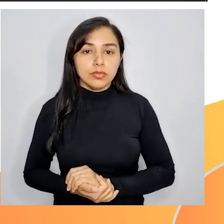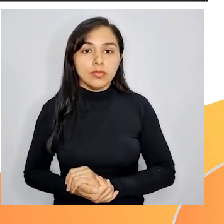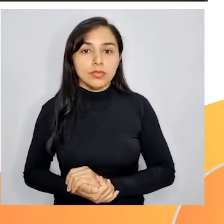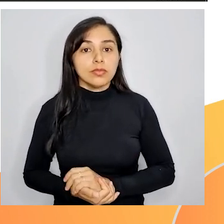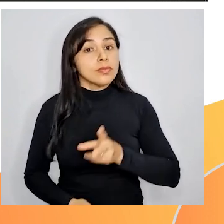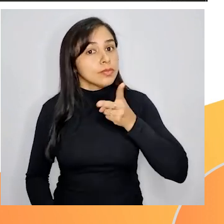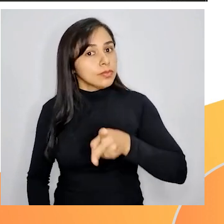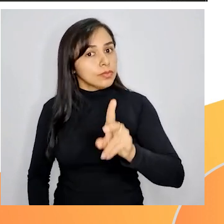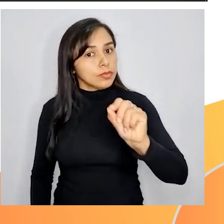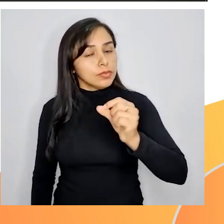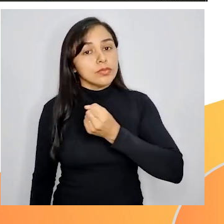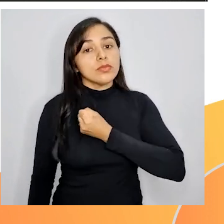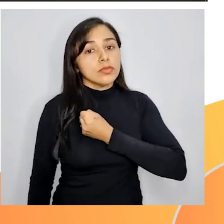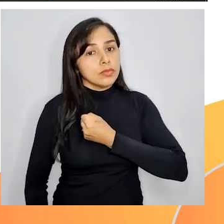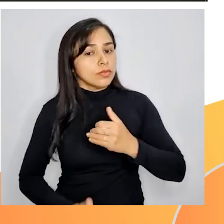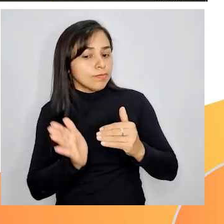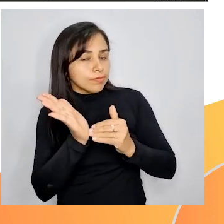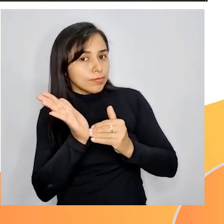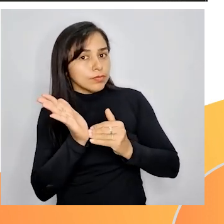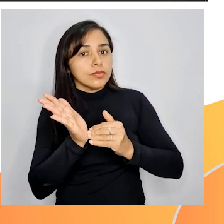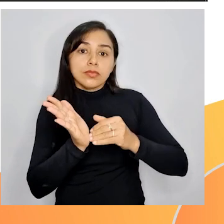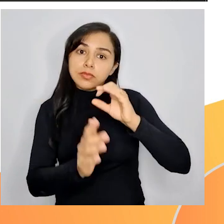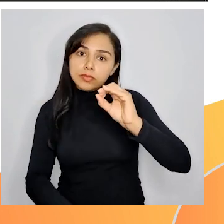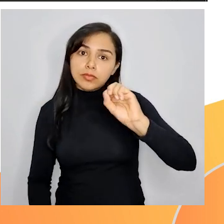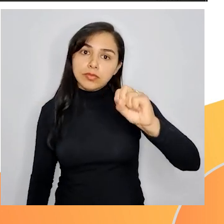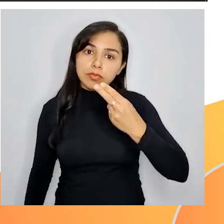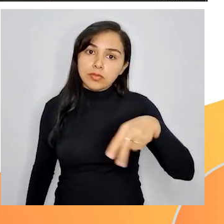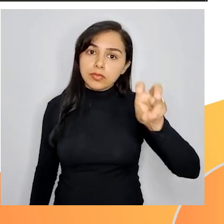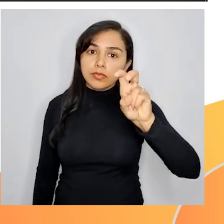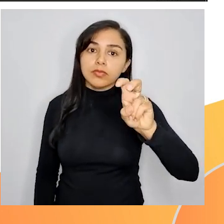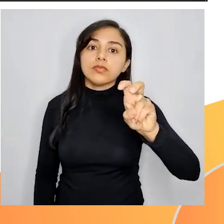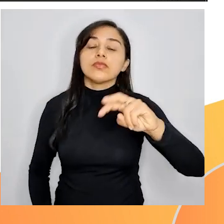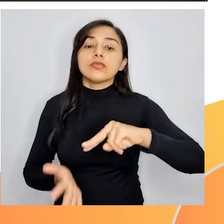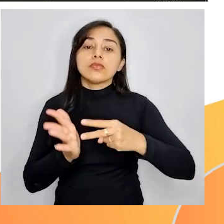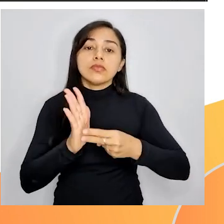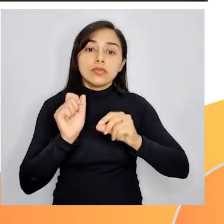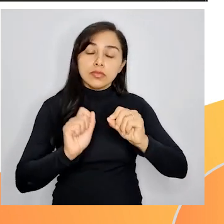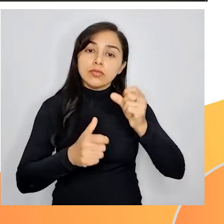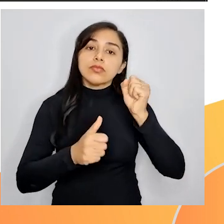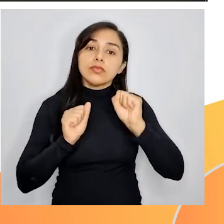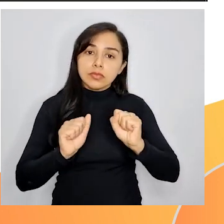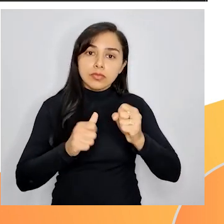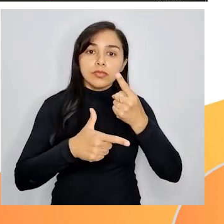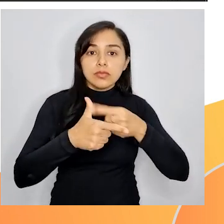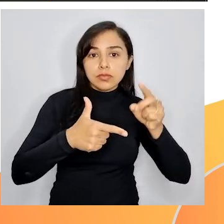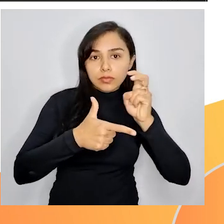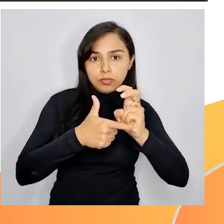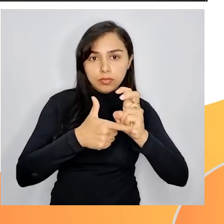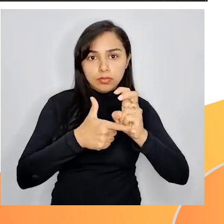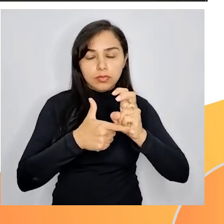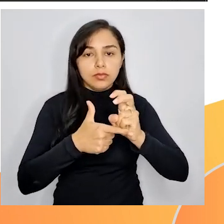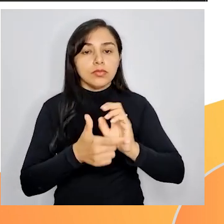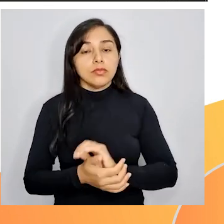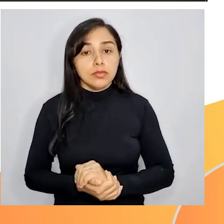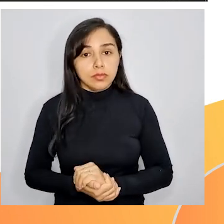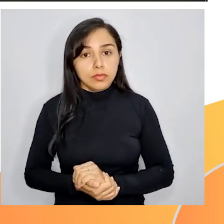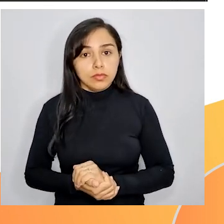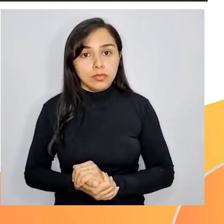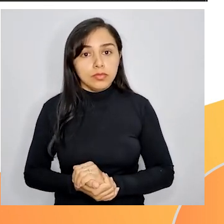Sempre que finalizar em 0 ou 5, esse número pode ser dividido por 5. Isso é exatamente